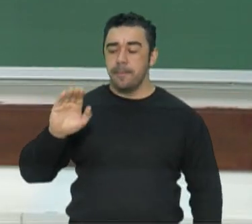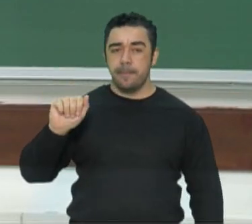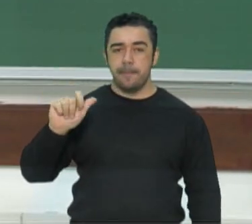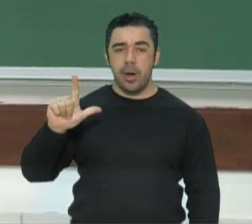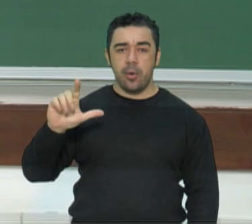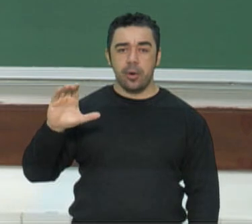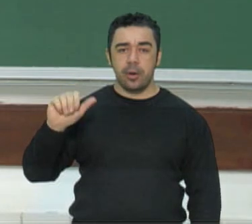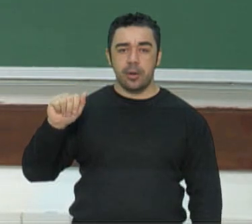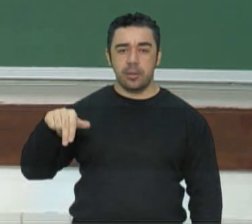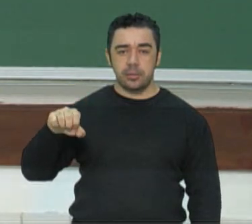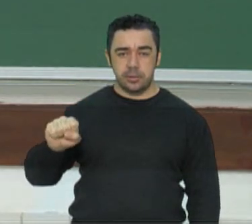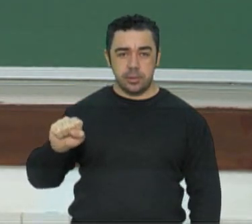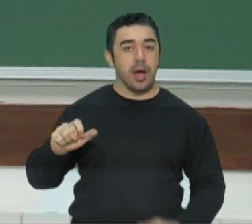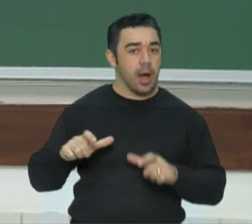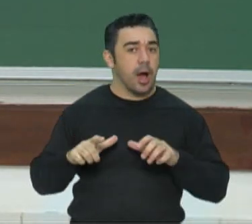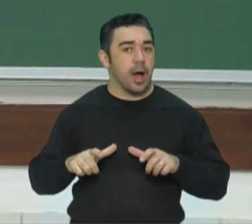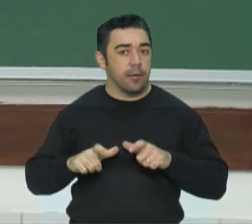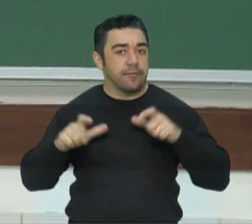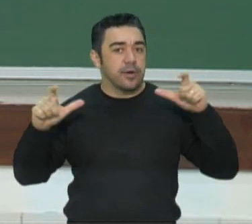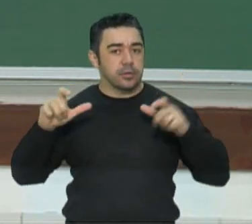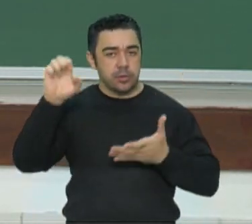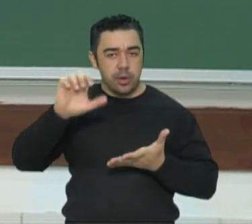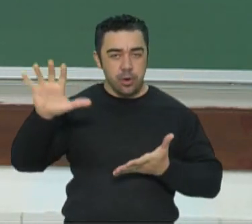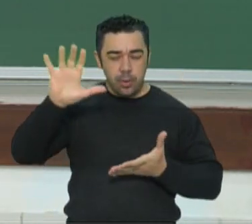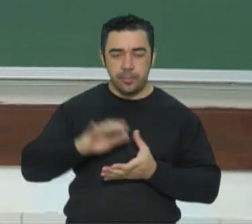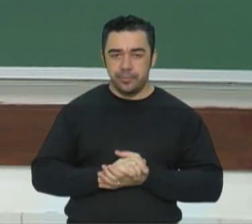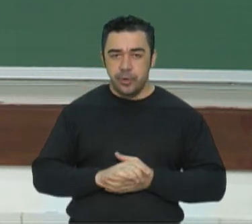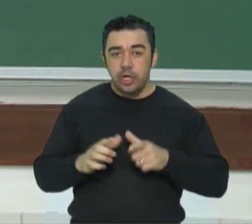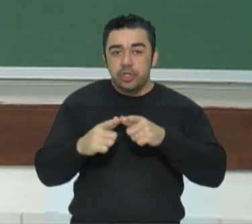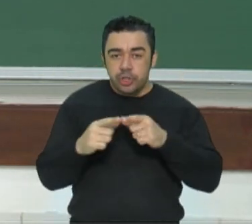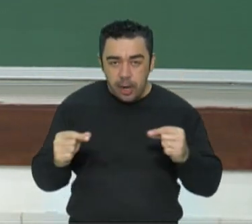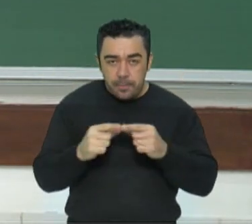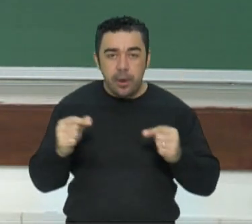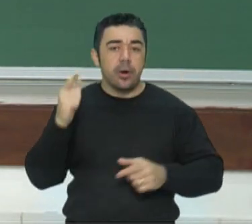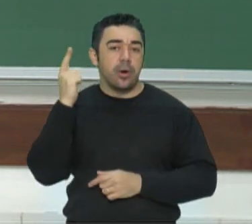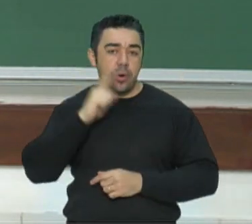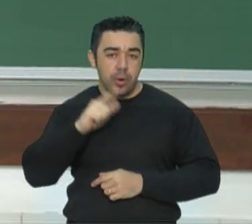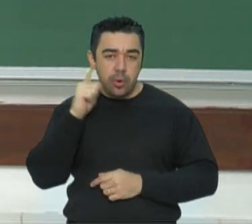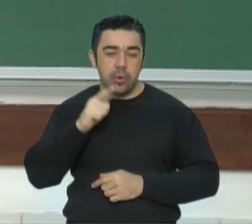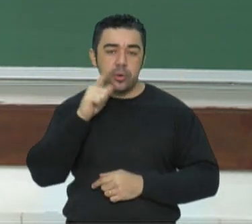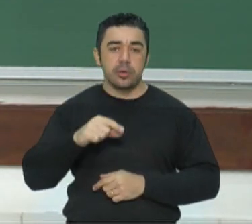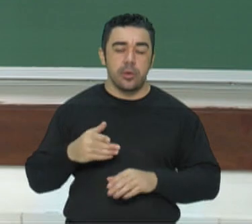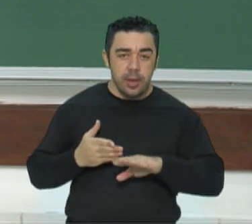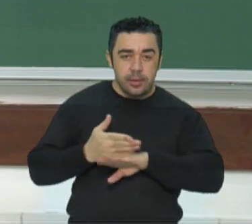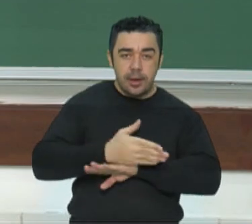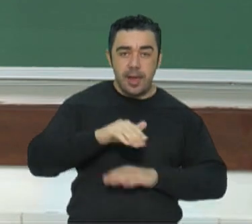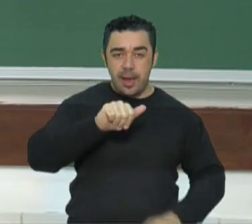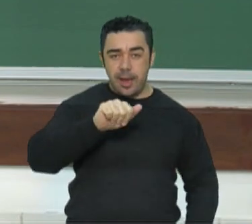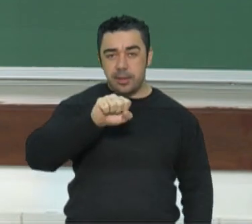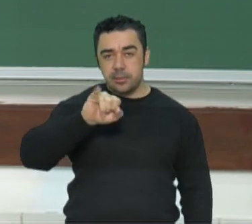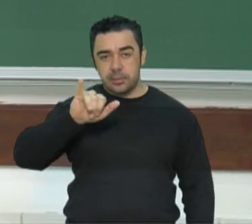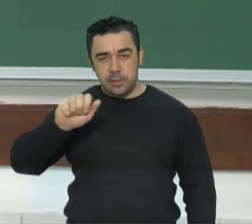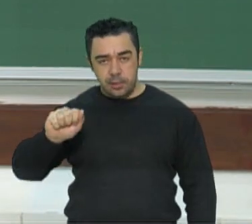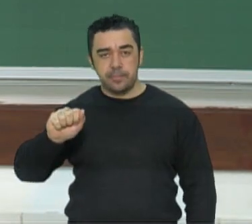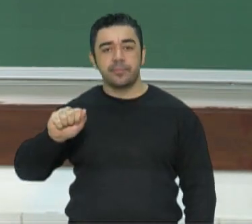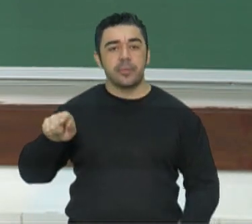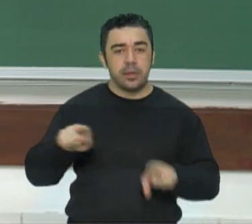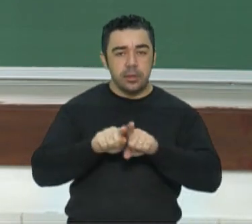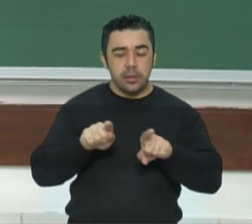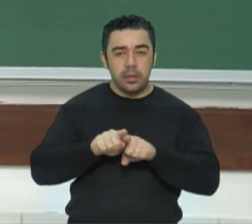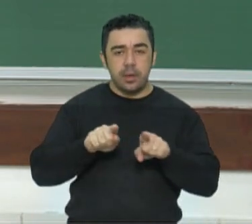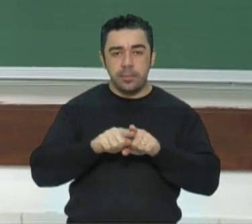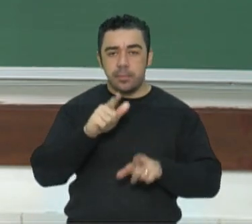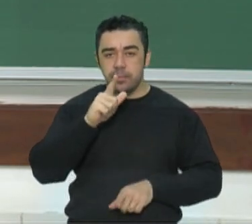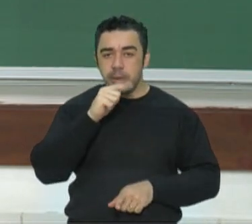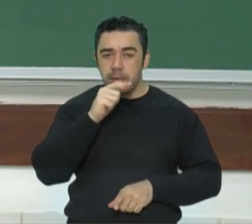enorme na Europa. Ainda, o Japão conseguiu grande avanço na Ásia e no Oceano Pacífico. Os